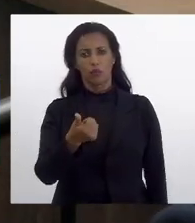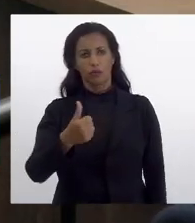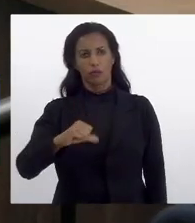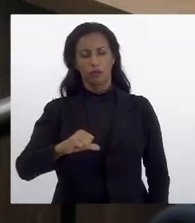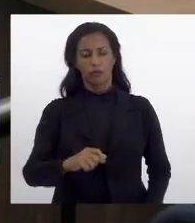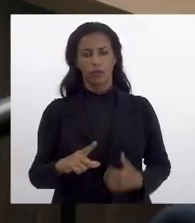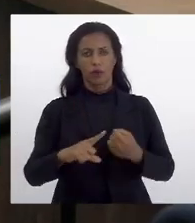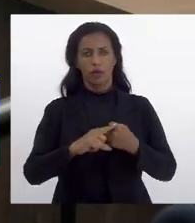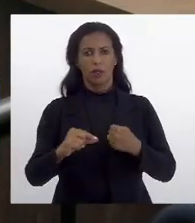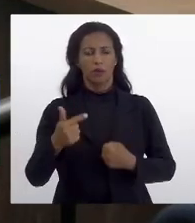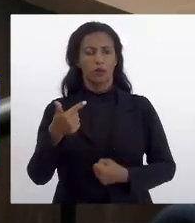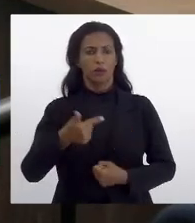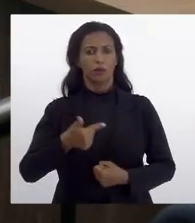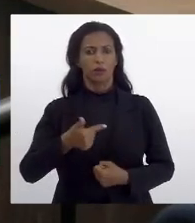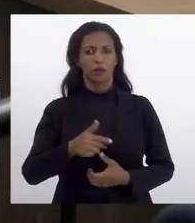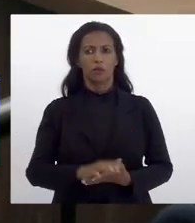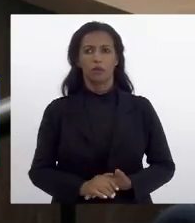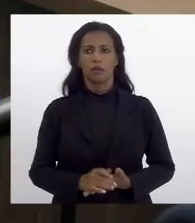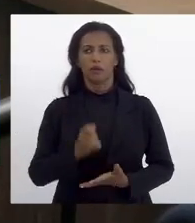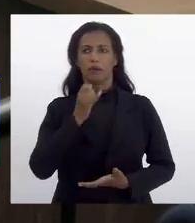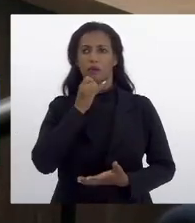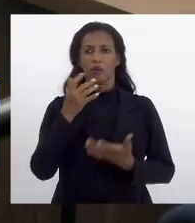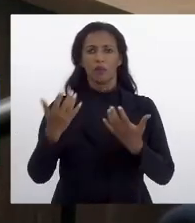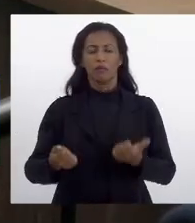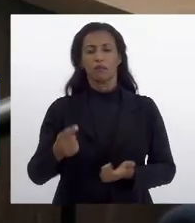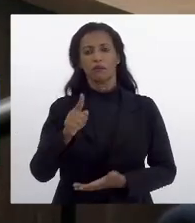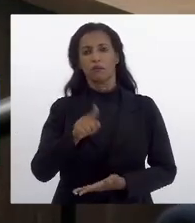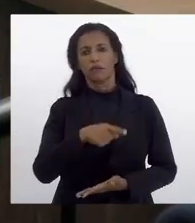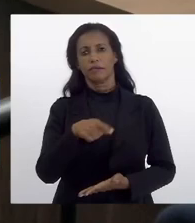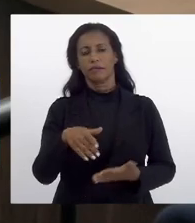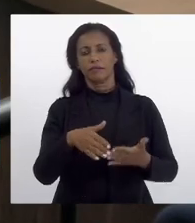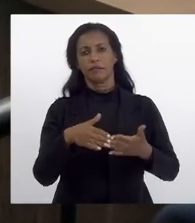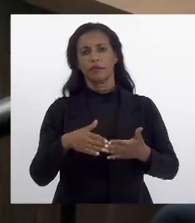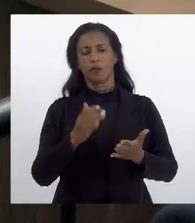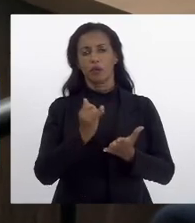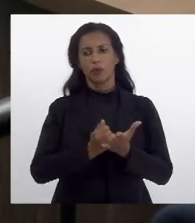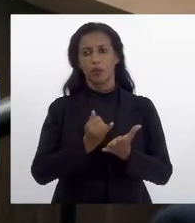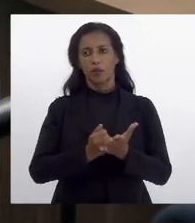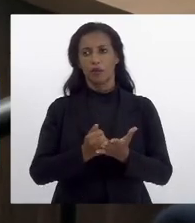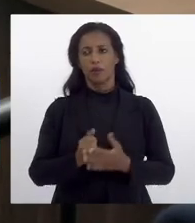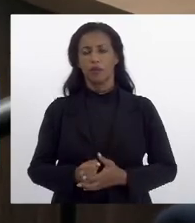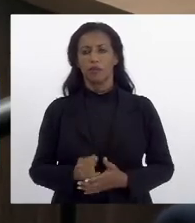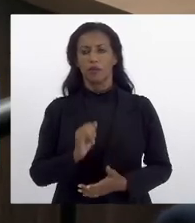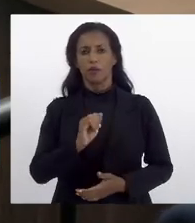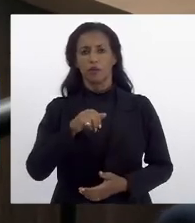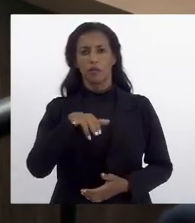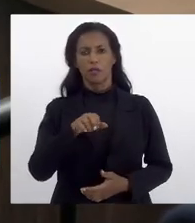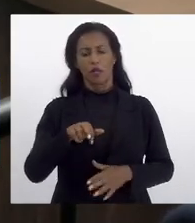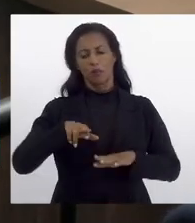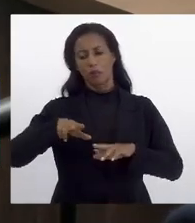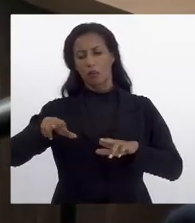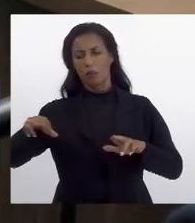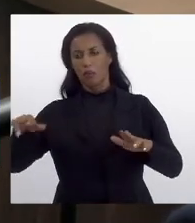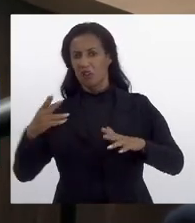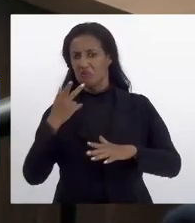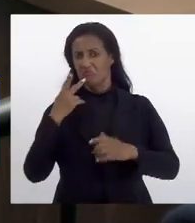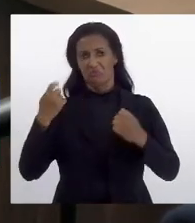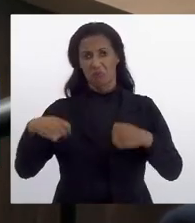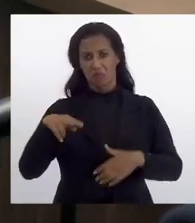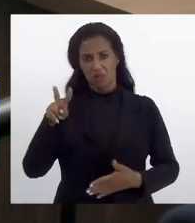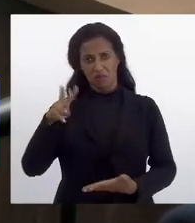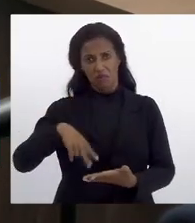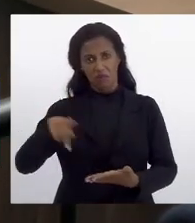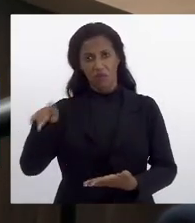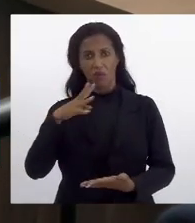Artigo 2º. Fica concedida a isenção do imposto de ICMS, etc, etc. Não preciso ler, porque o senhor